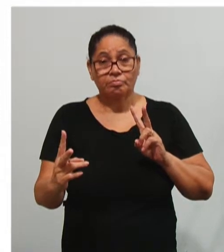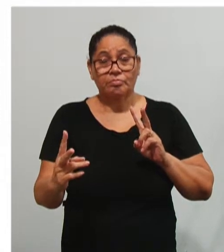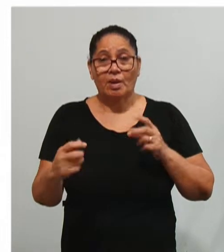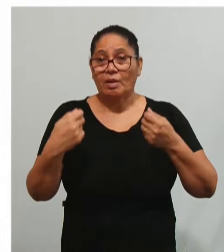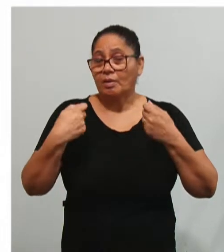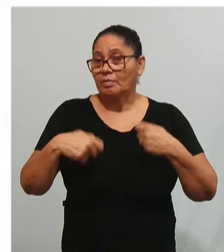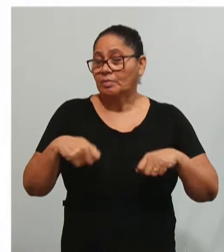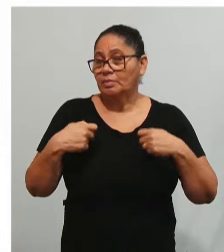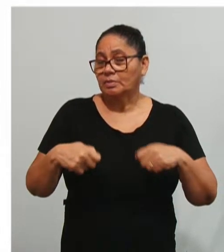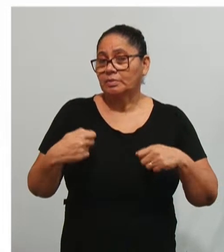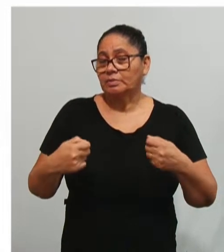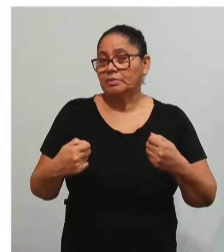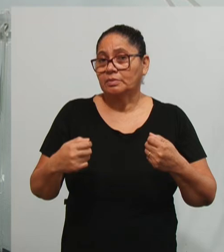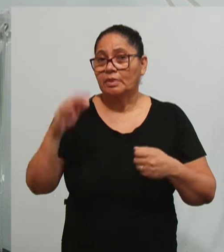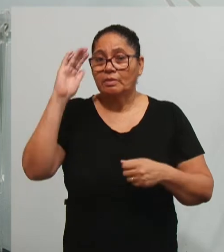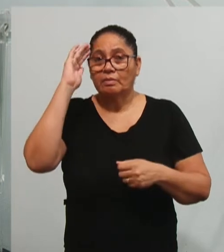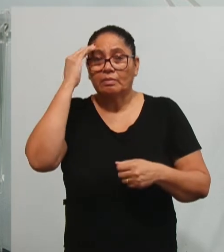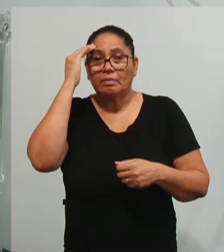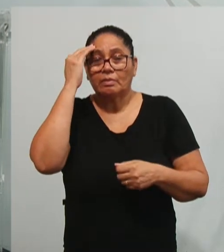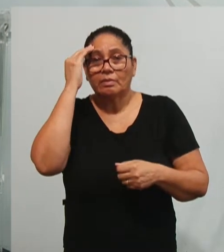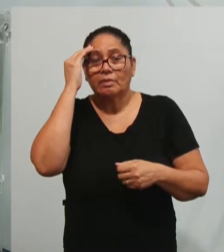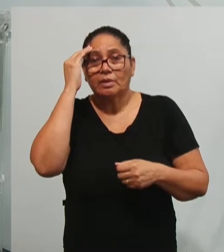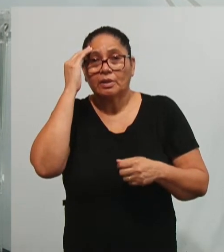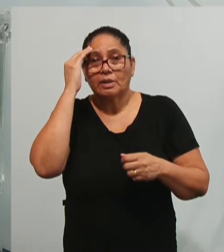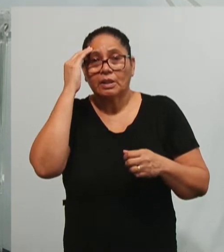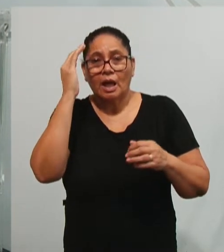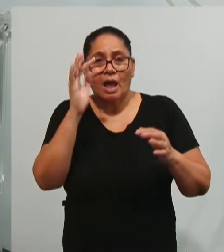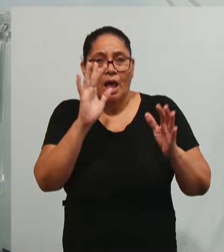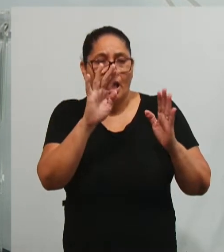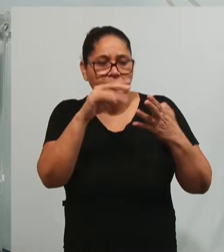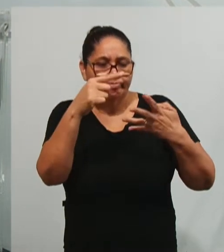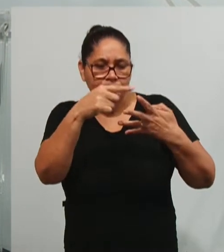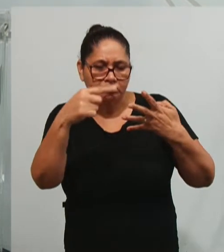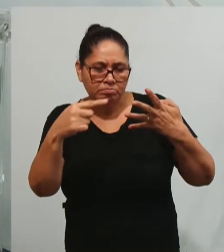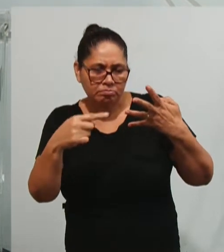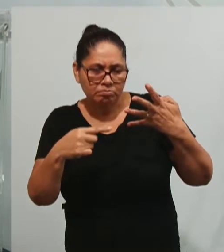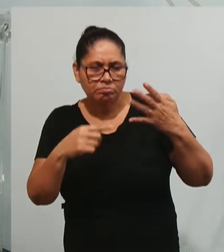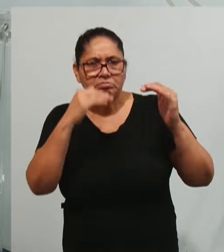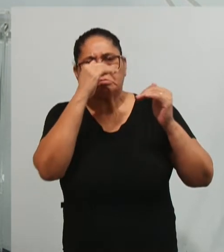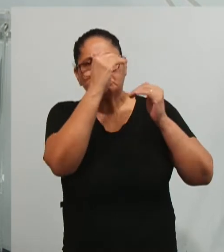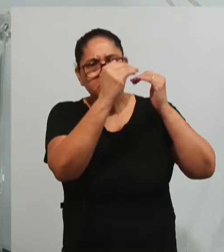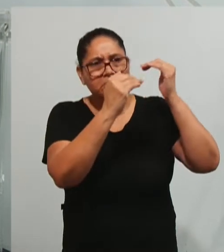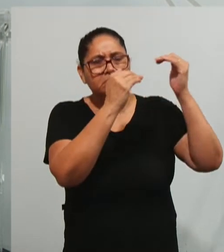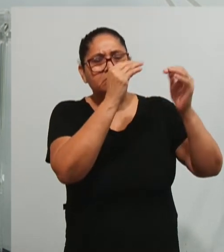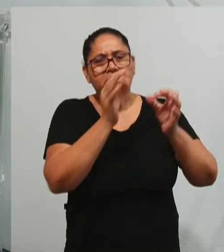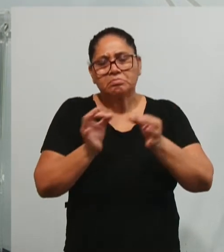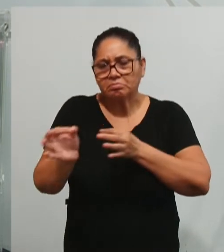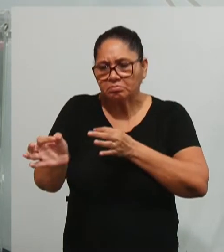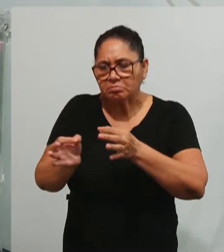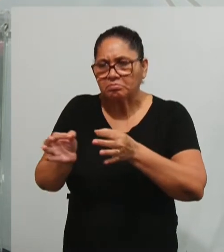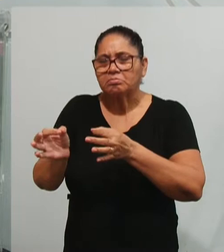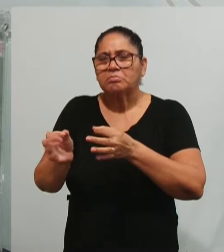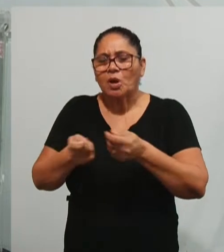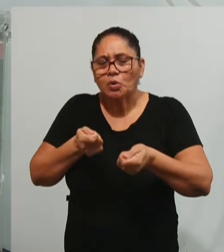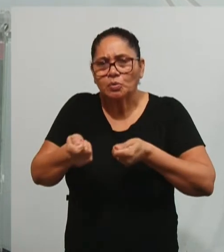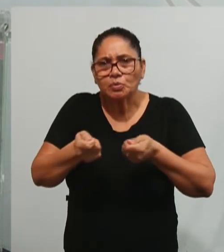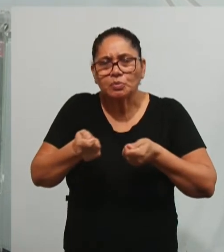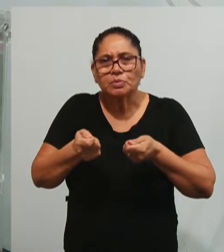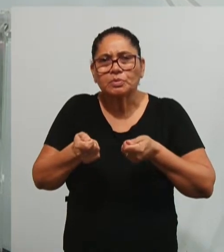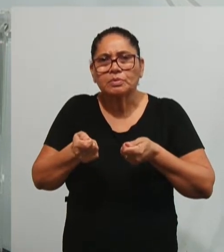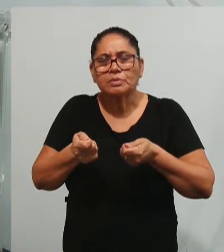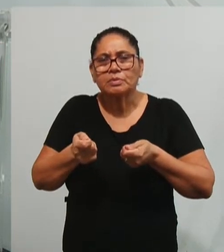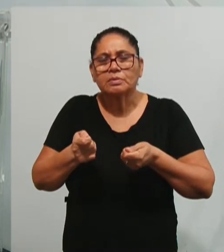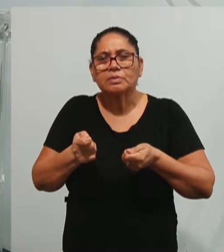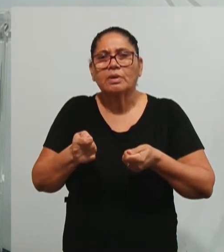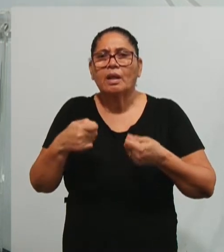necessário além de ele compreender todas essas etapas de processo, processo, organização, direção, controle, que ele